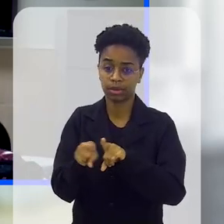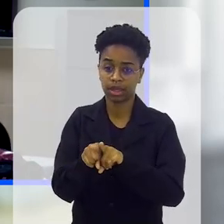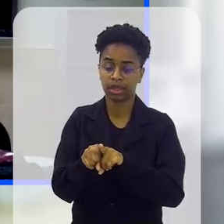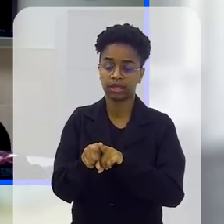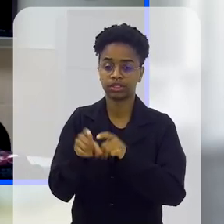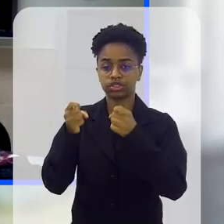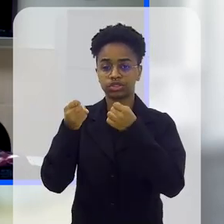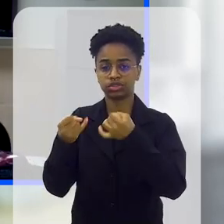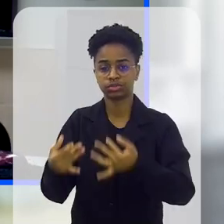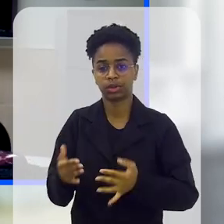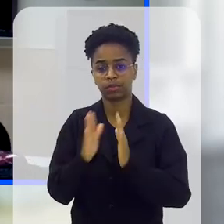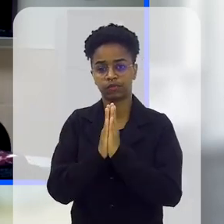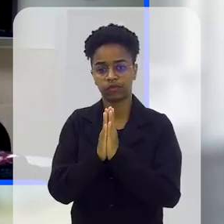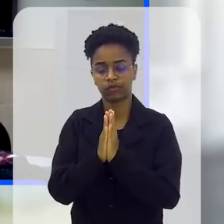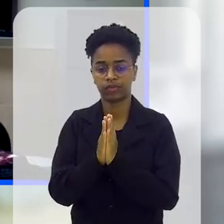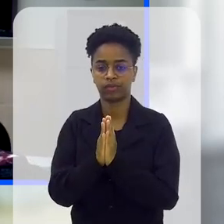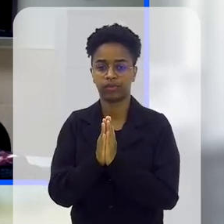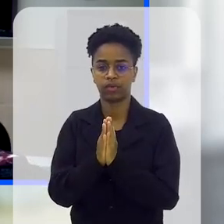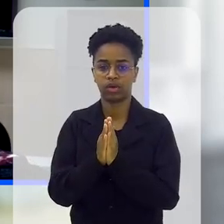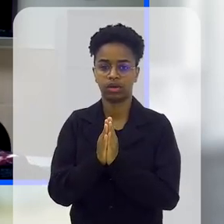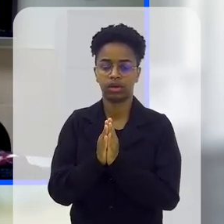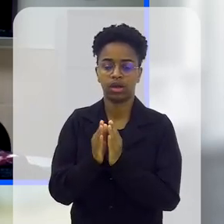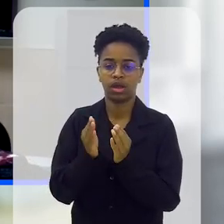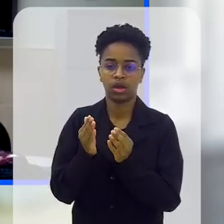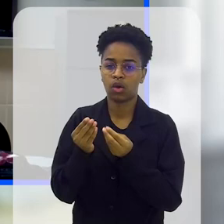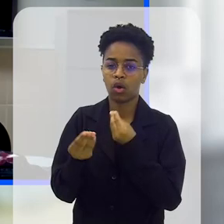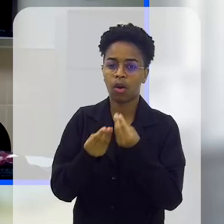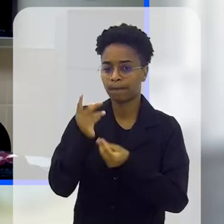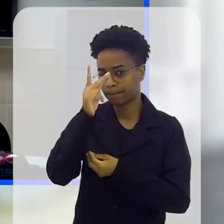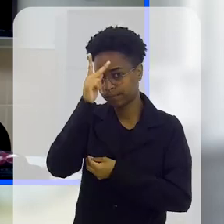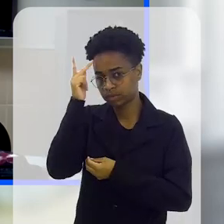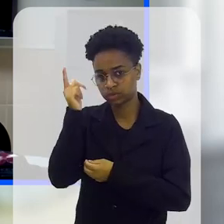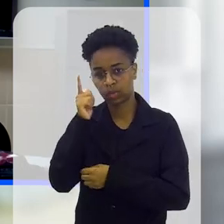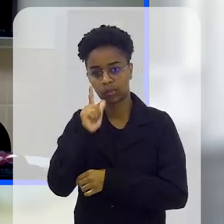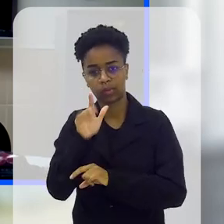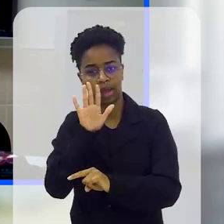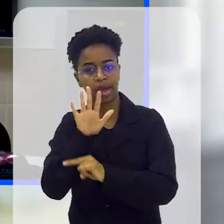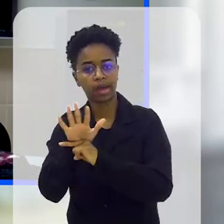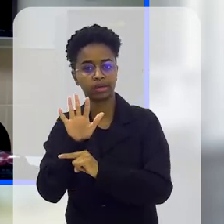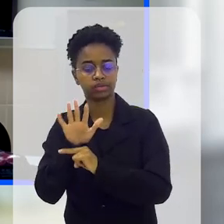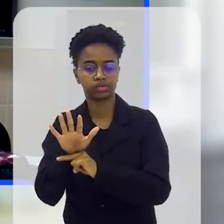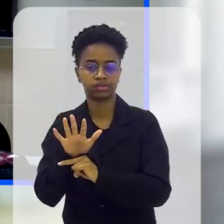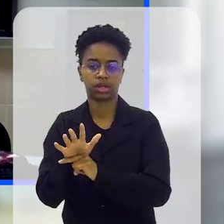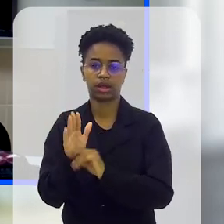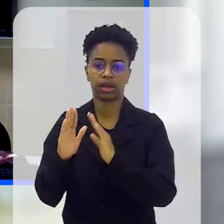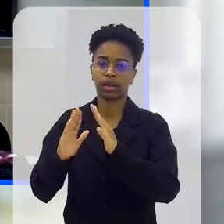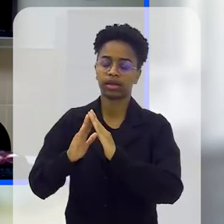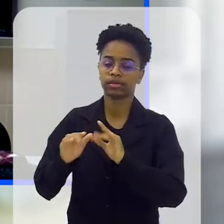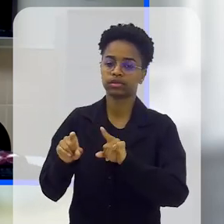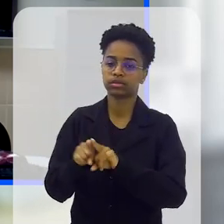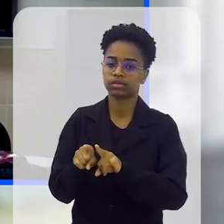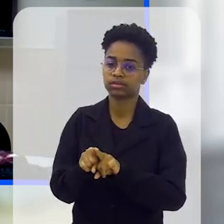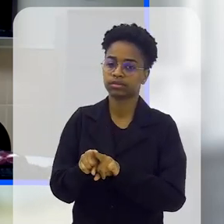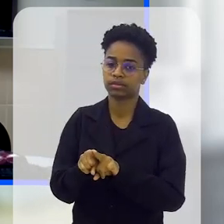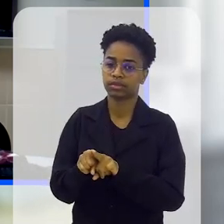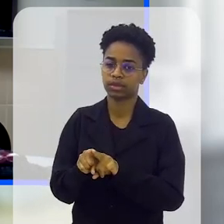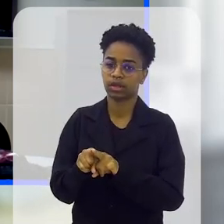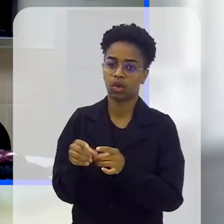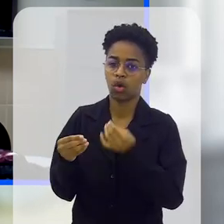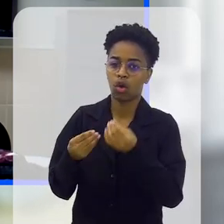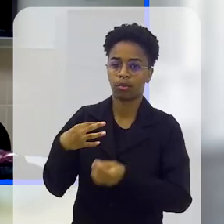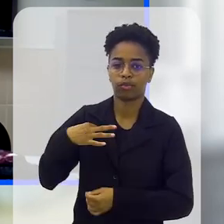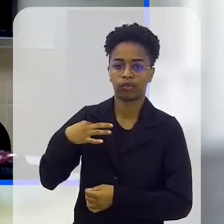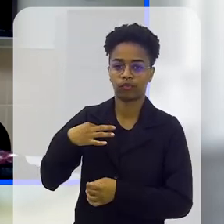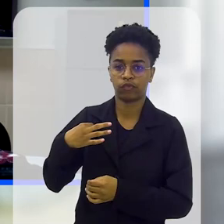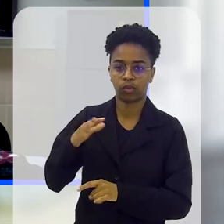simultaneamente por vez e faz também, por favor, esse relato aí de como é as pessoas podem ajudar a Casa Ronald McDonald e